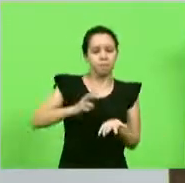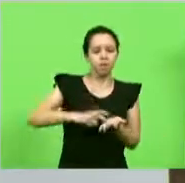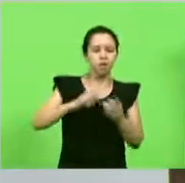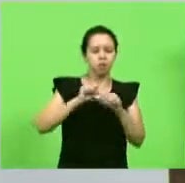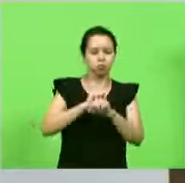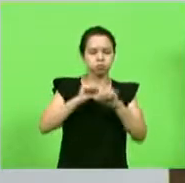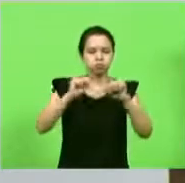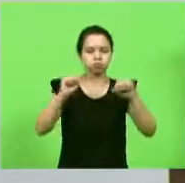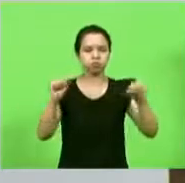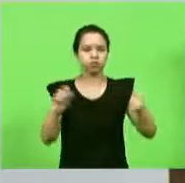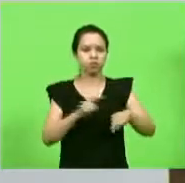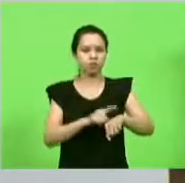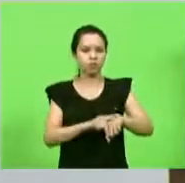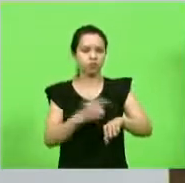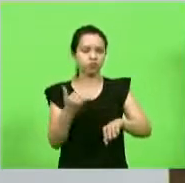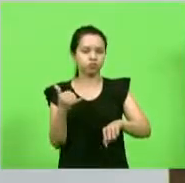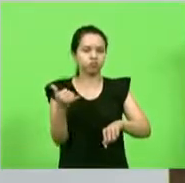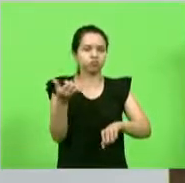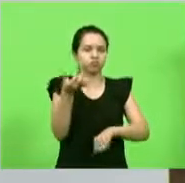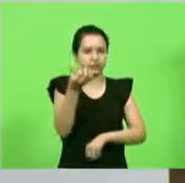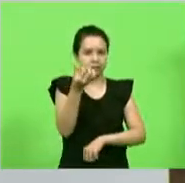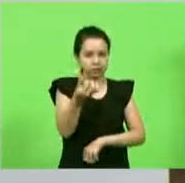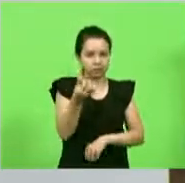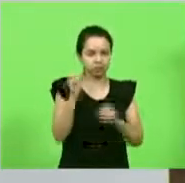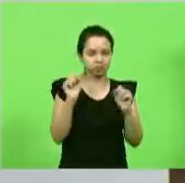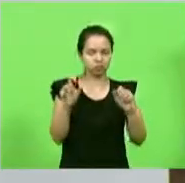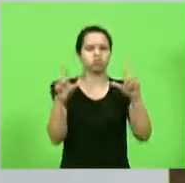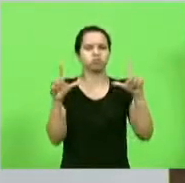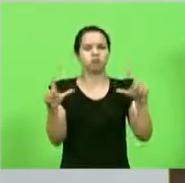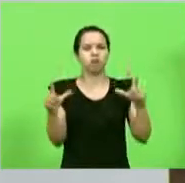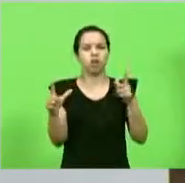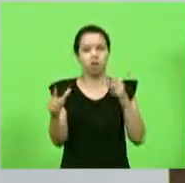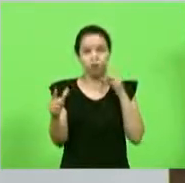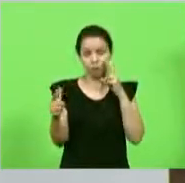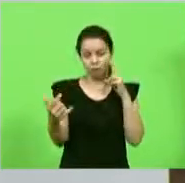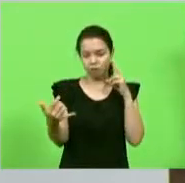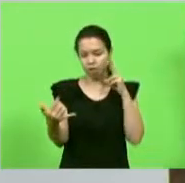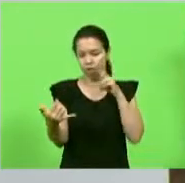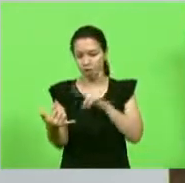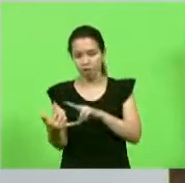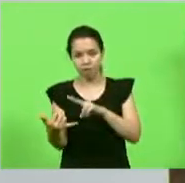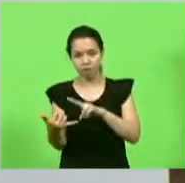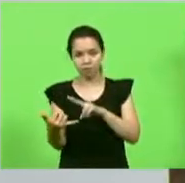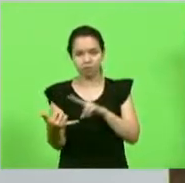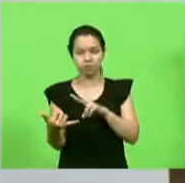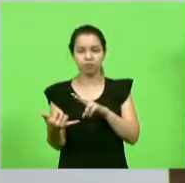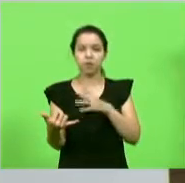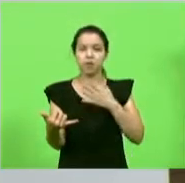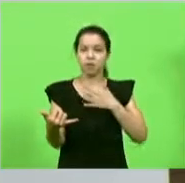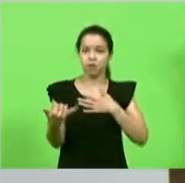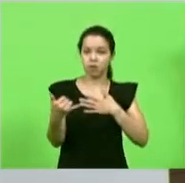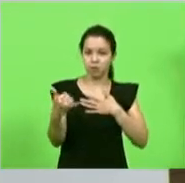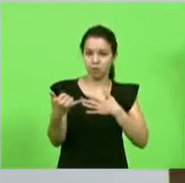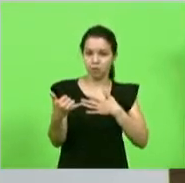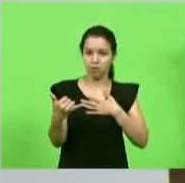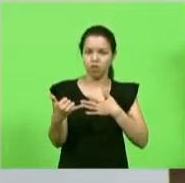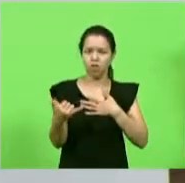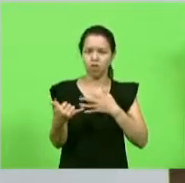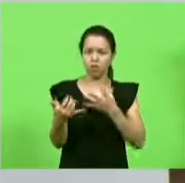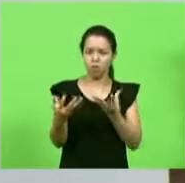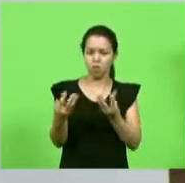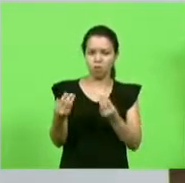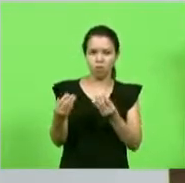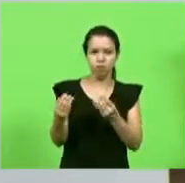6 horas da manhã, eu fui olhar o meu telefone, deputado Sargento Lima, tinha uma série de